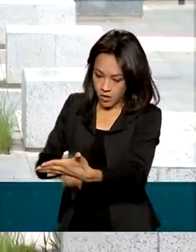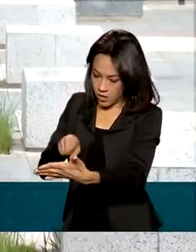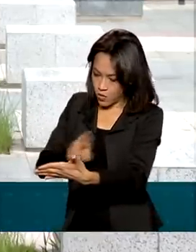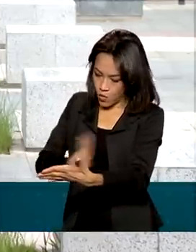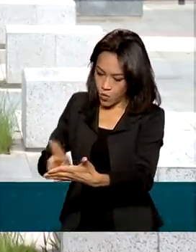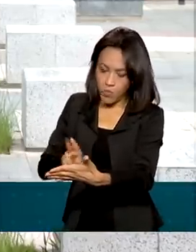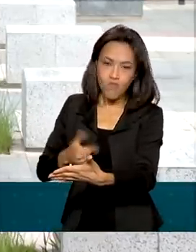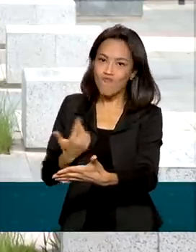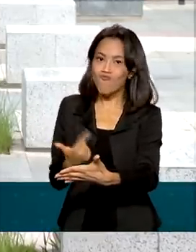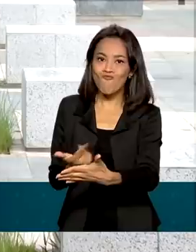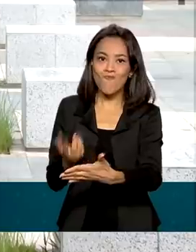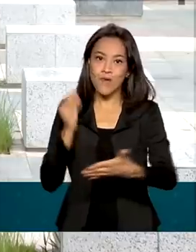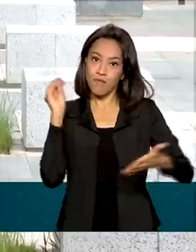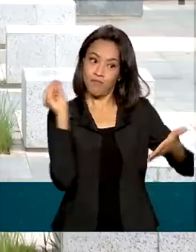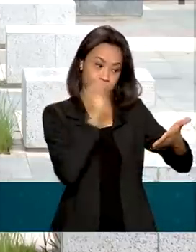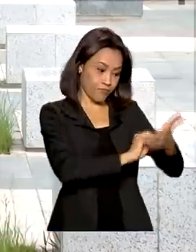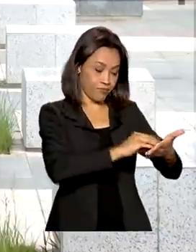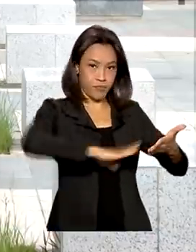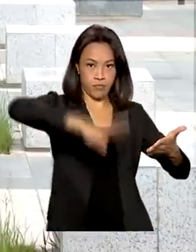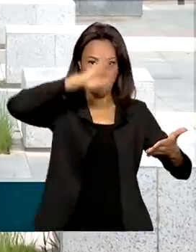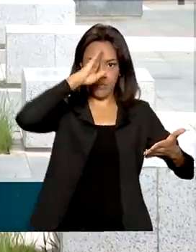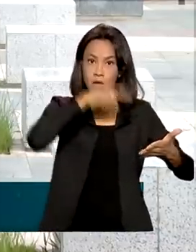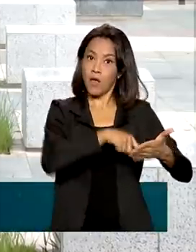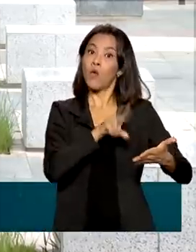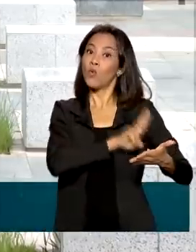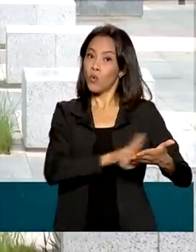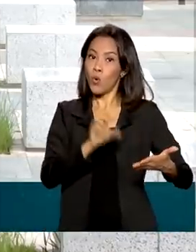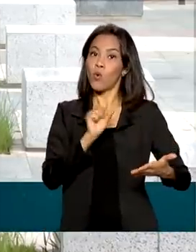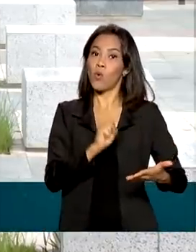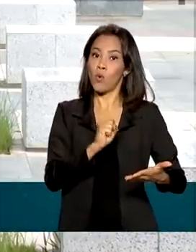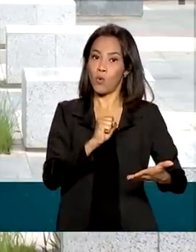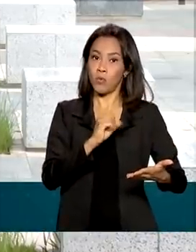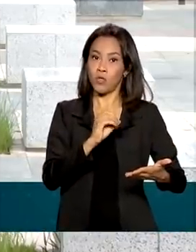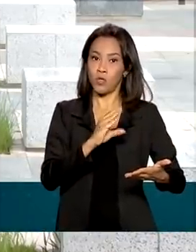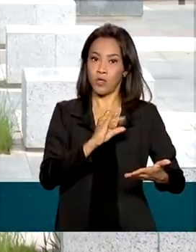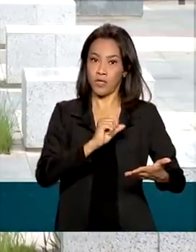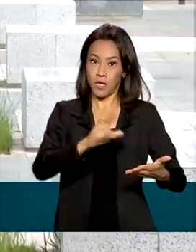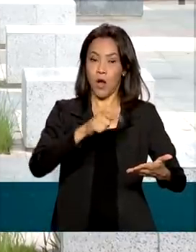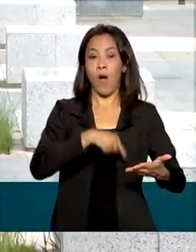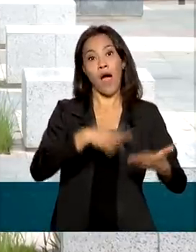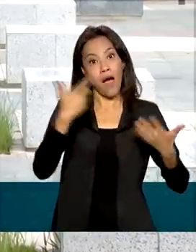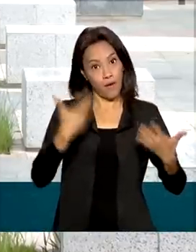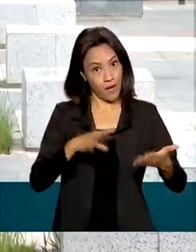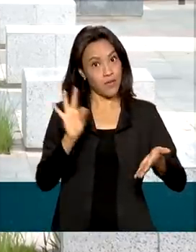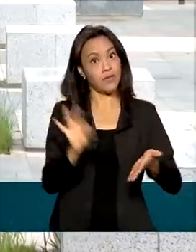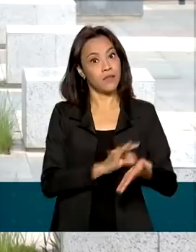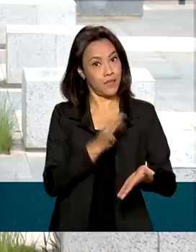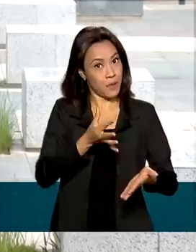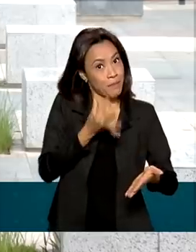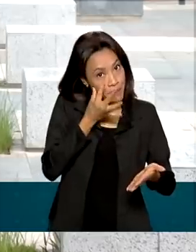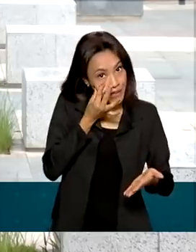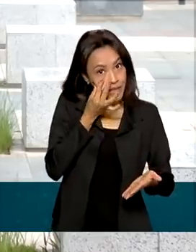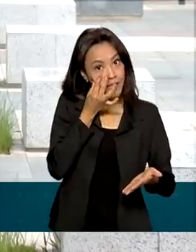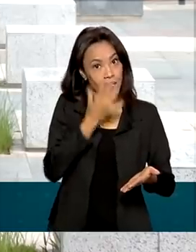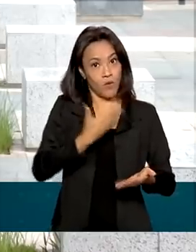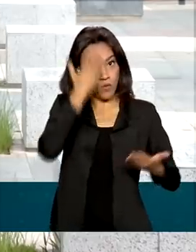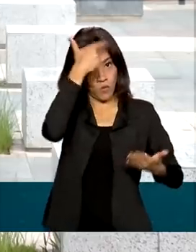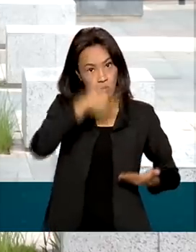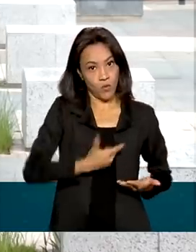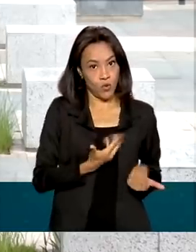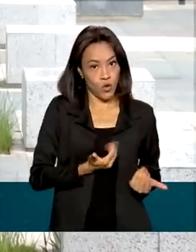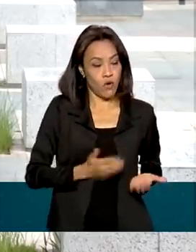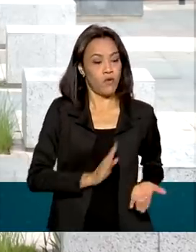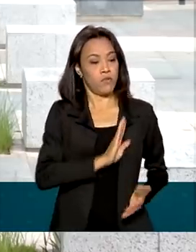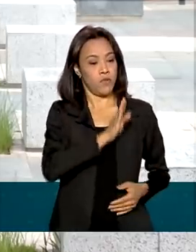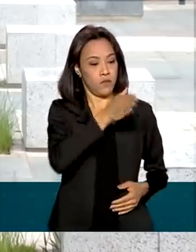o nome social. Nesse caso, a inscrição deve ser feita presencialmente. O jovem deve ir à junta militar com